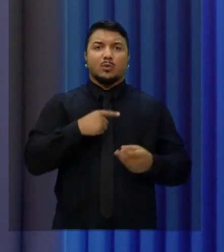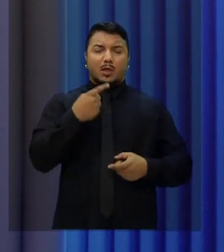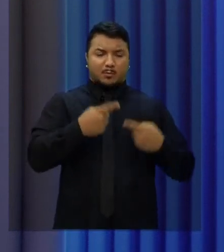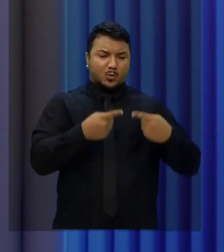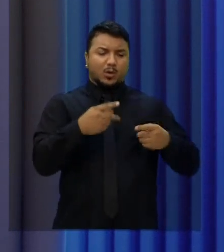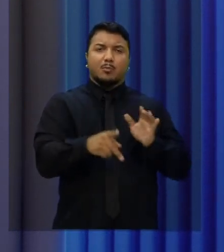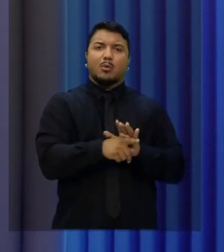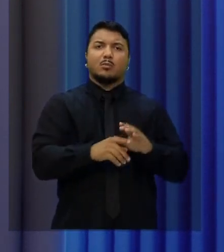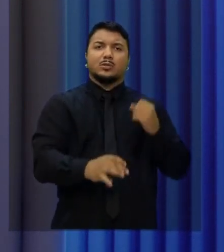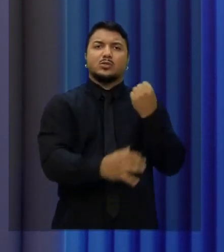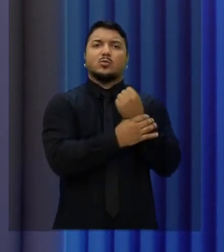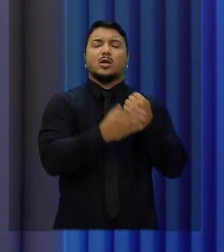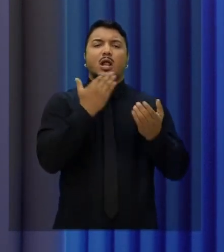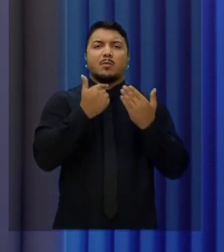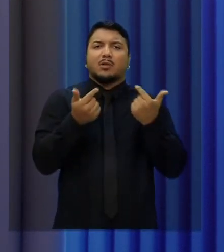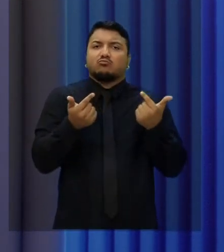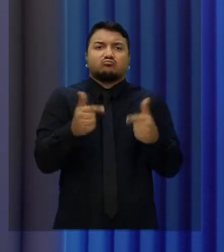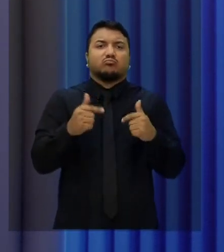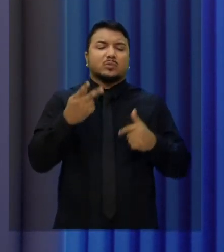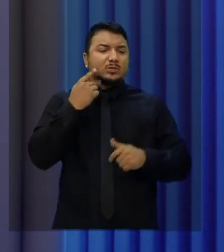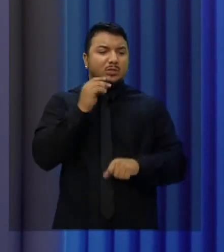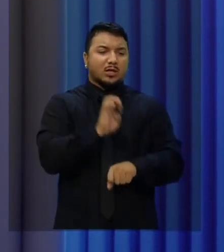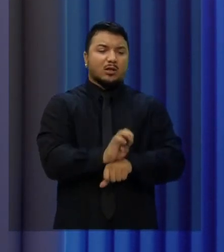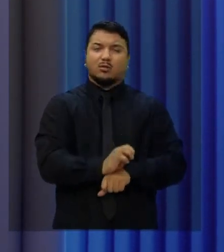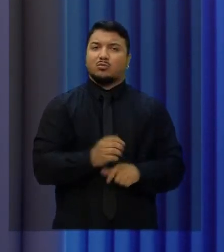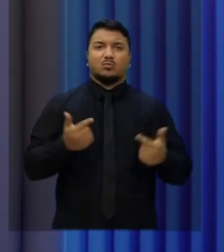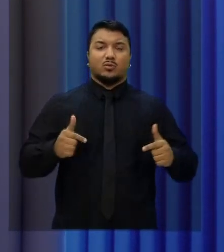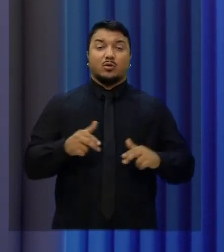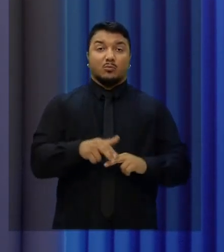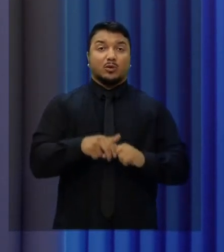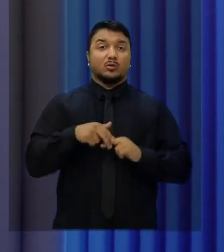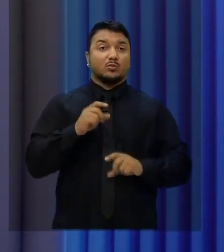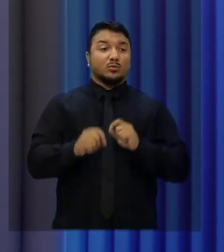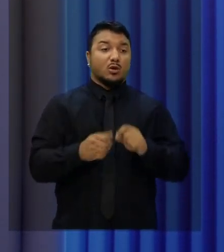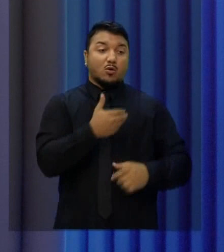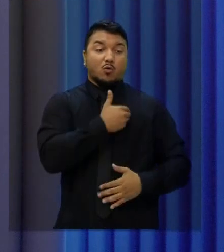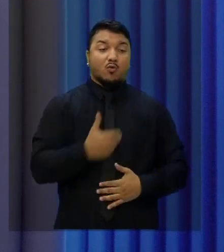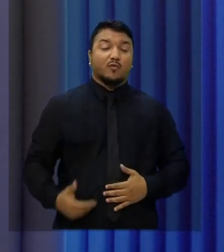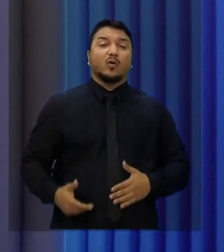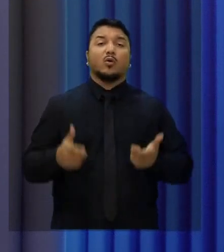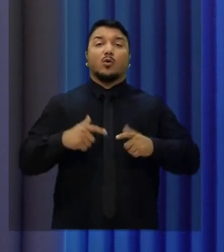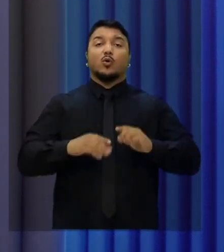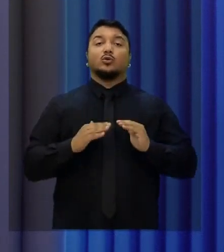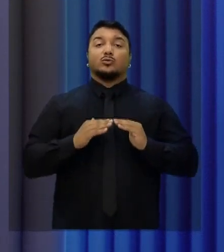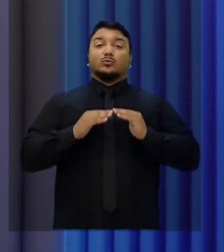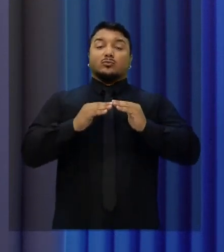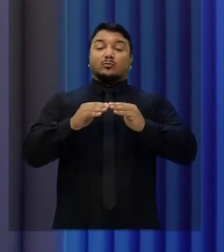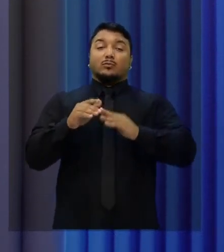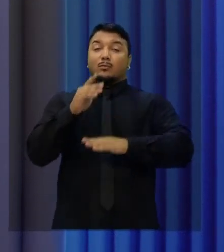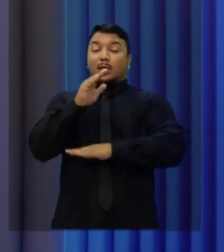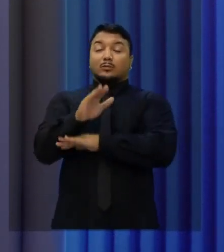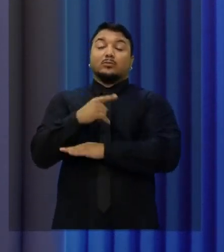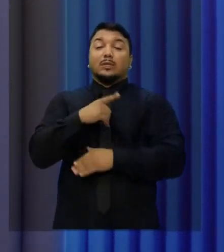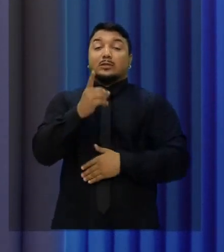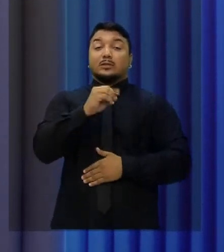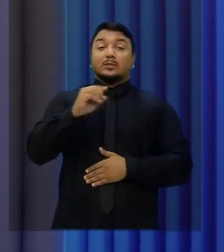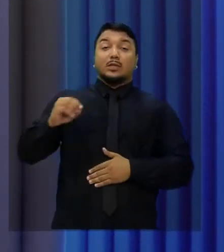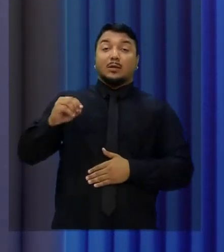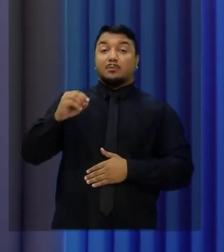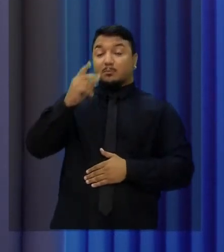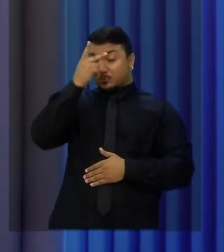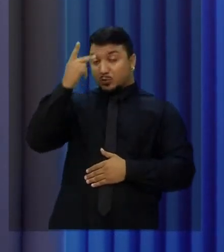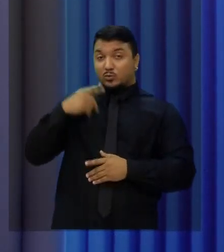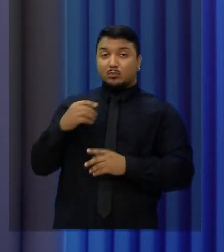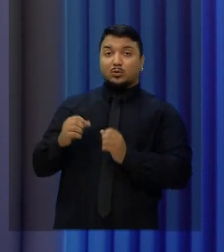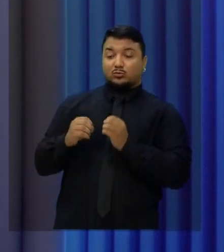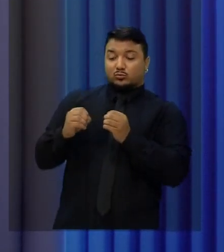alimentar não funciona no Ceará. Por quê? Porque nós temos um governo onde o governador vive numa mansão com 100 funcionários para cuidar dele e ao lado do